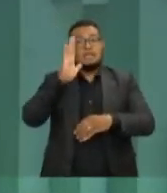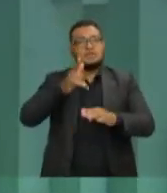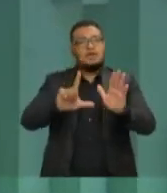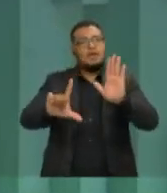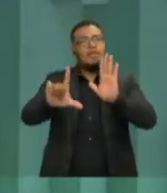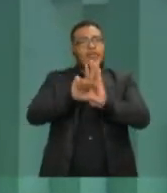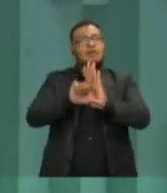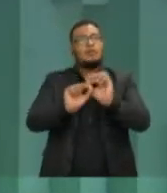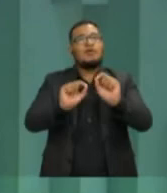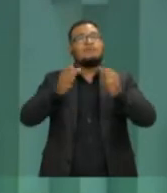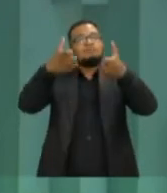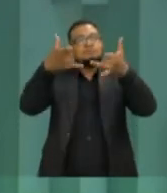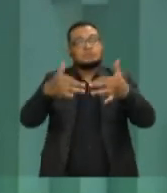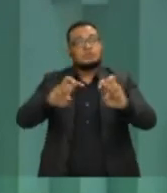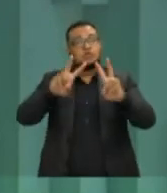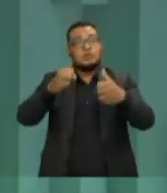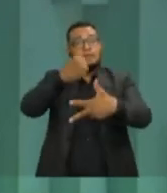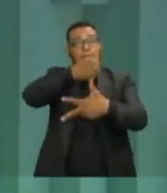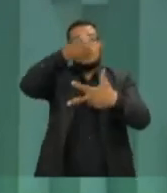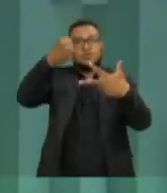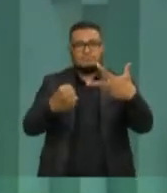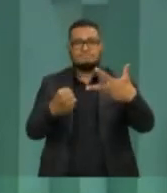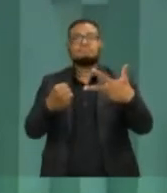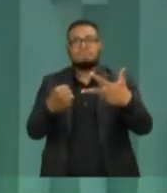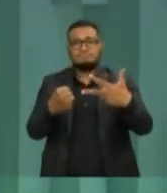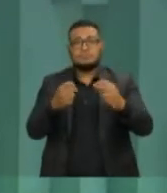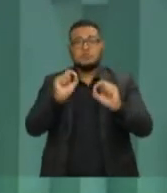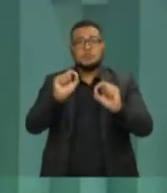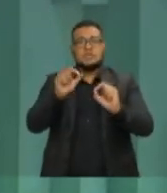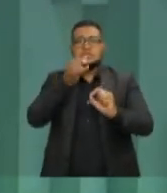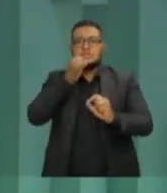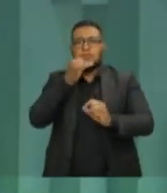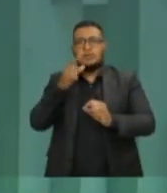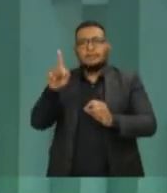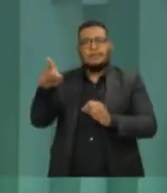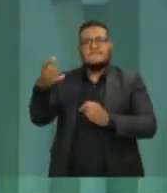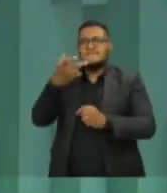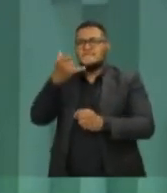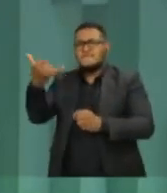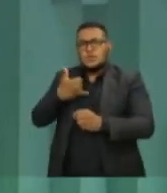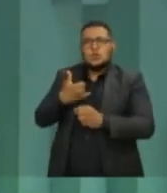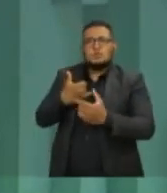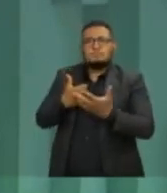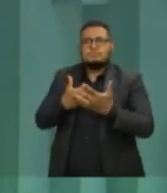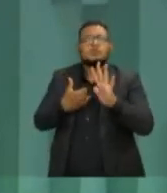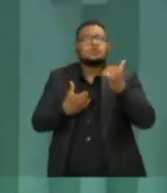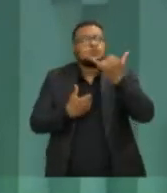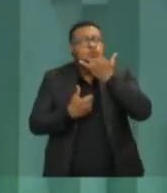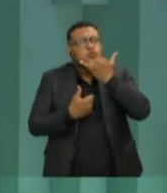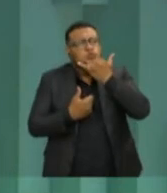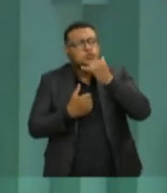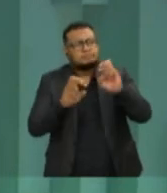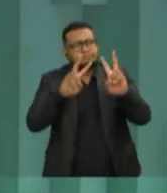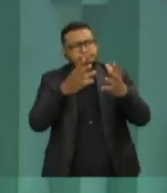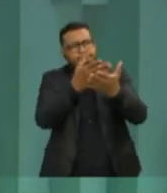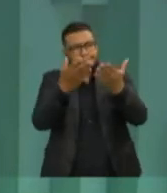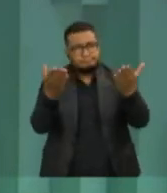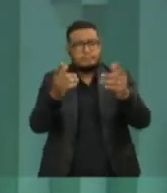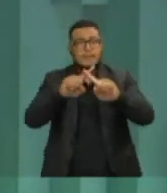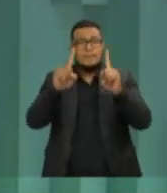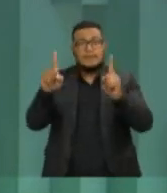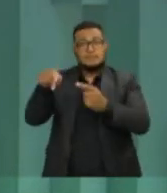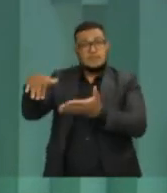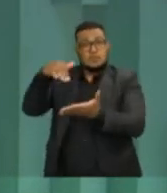de poder. Eu não tenho, não é verdade. Quando eu falei responsável, peço desculpa que eu esteja aqui, deputados, vereadores. Mas o